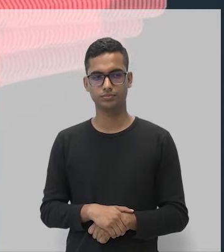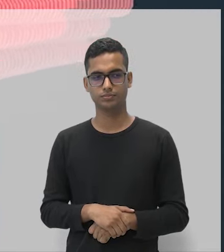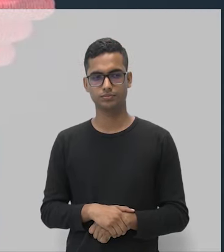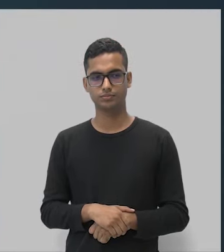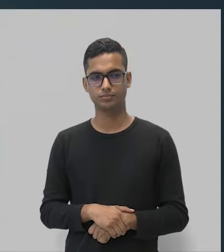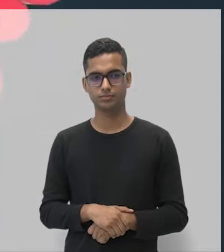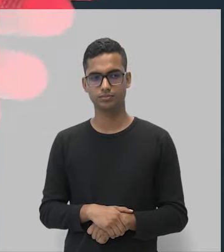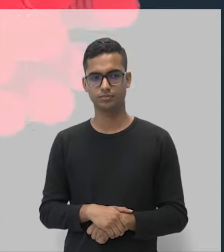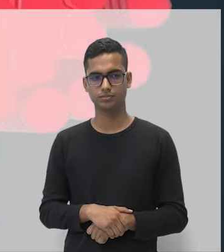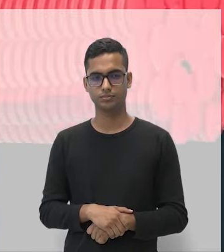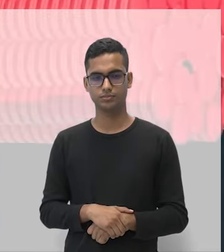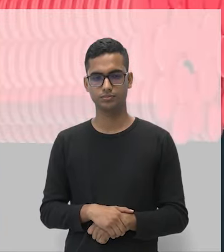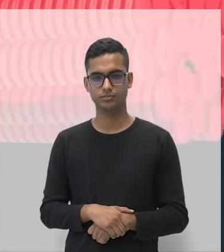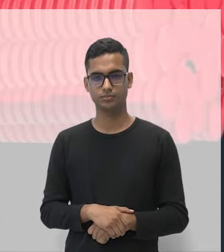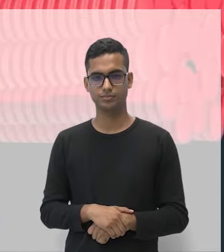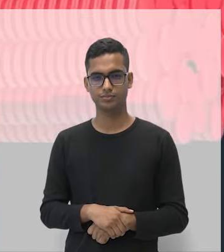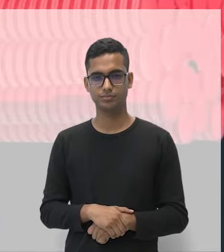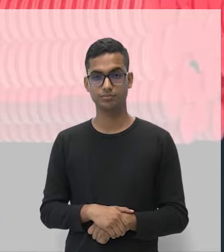Vamos voltar.